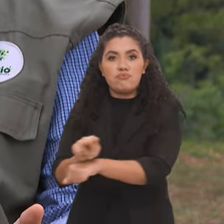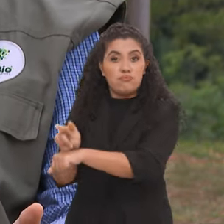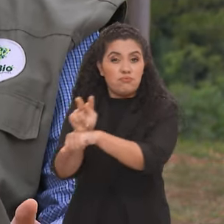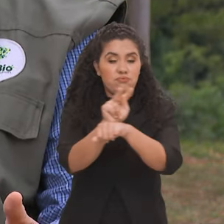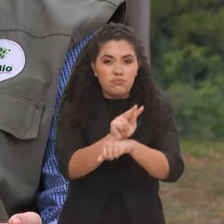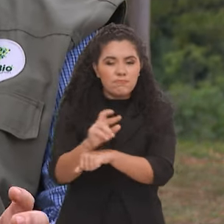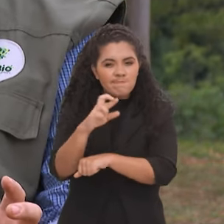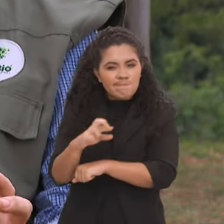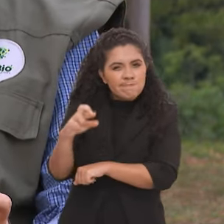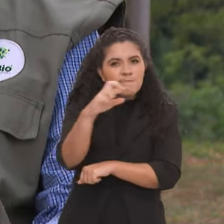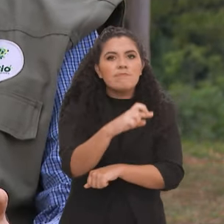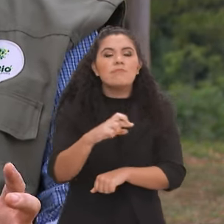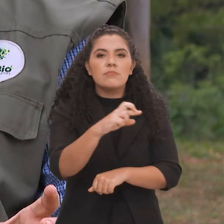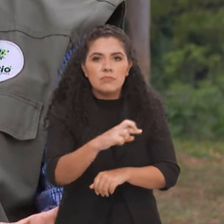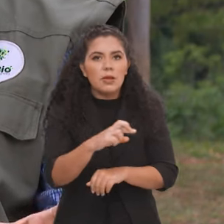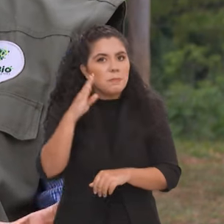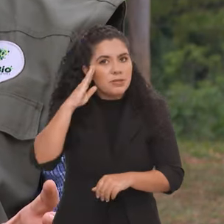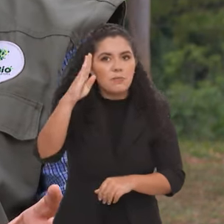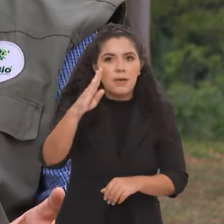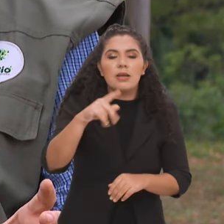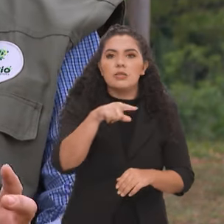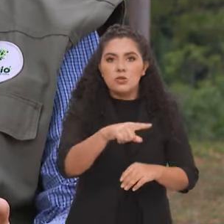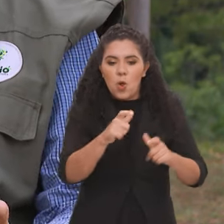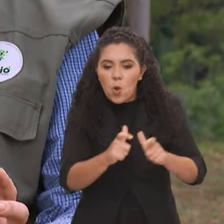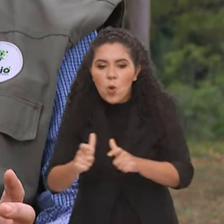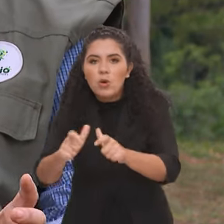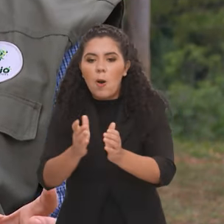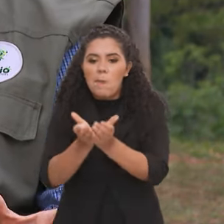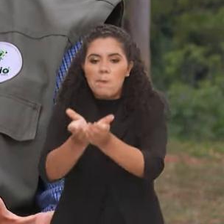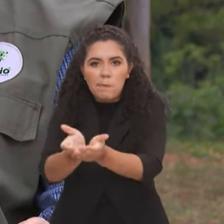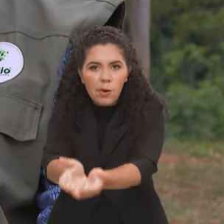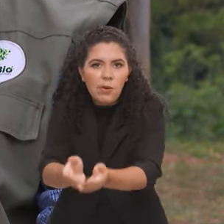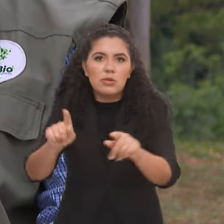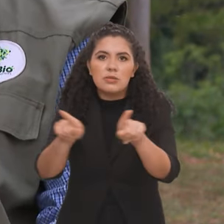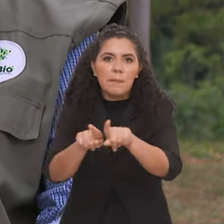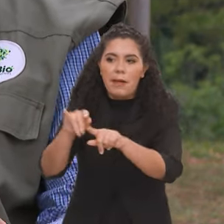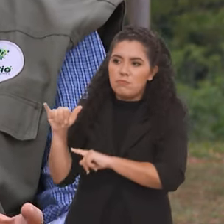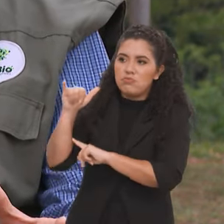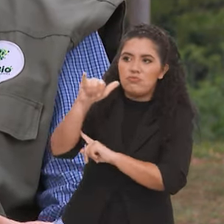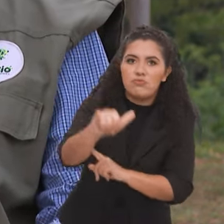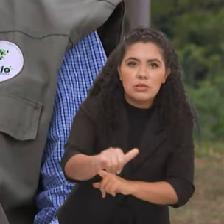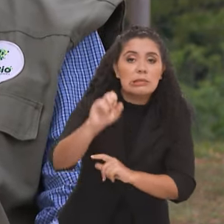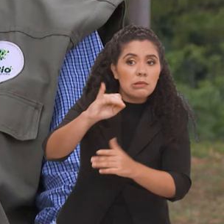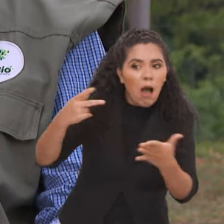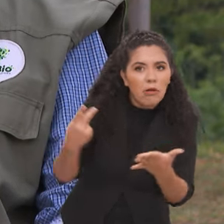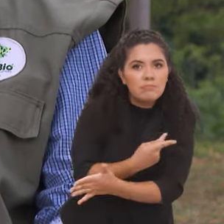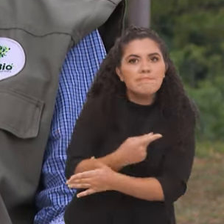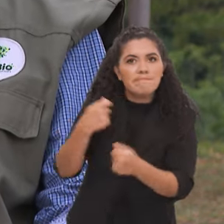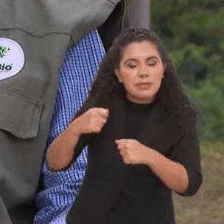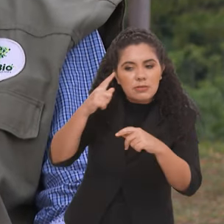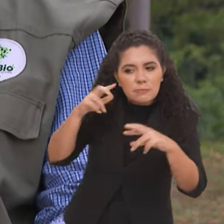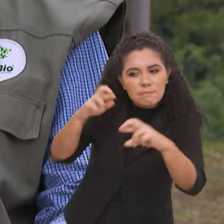intensa, sobretudo, naquelas rotas, né? Ou naqueles portos ou aeroportos por onde isso pode acontecer.